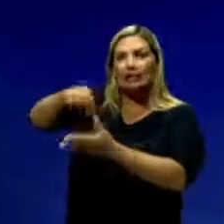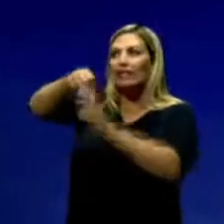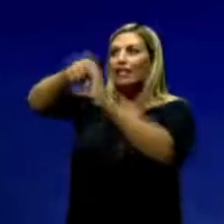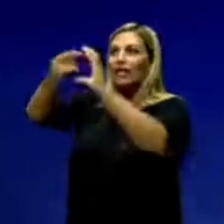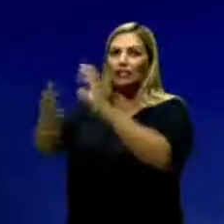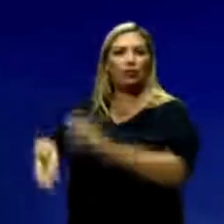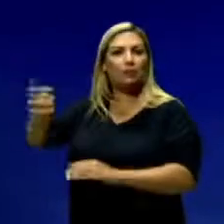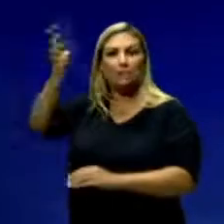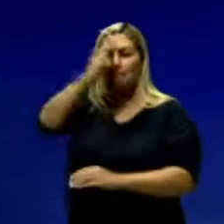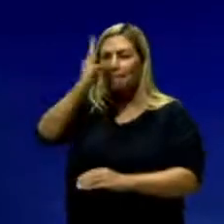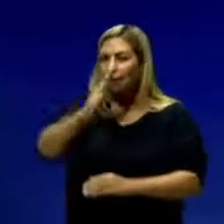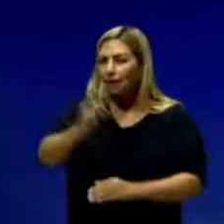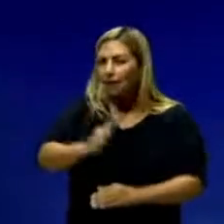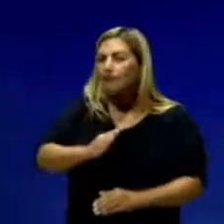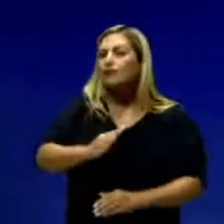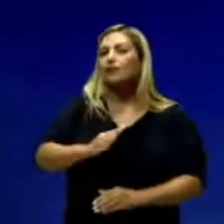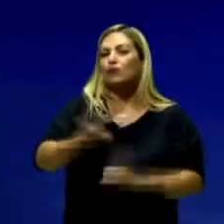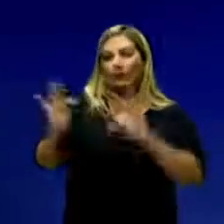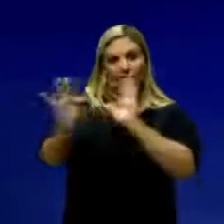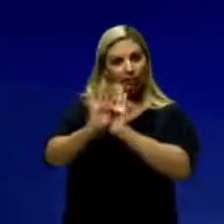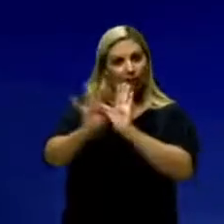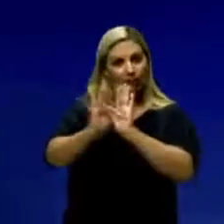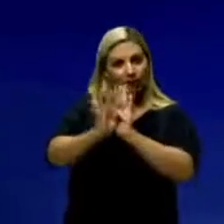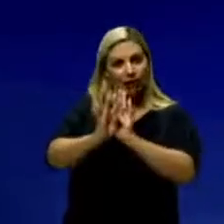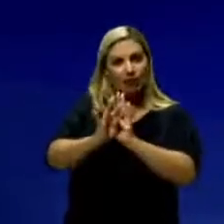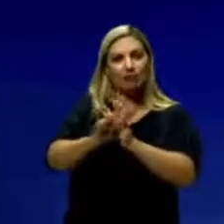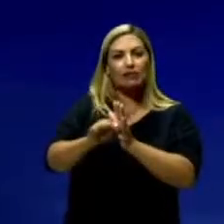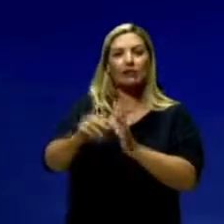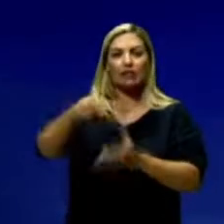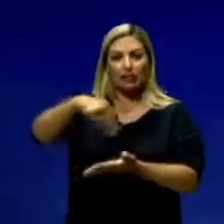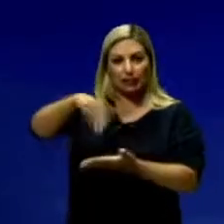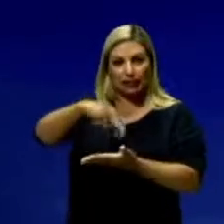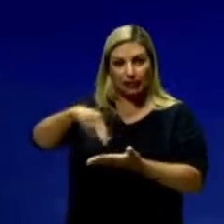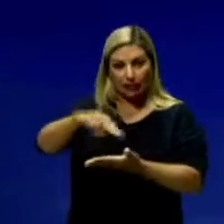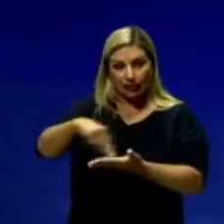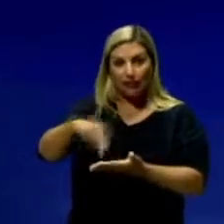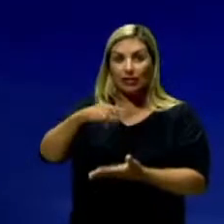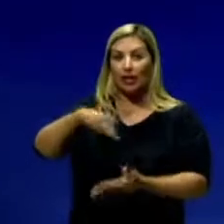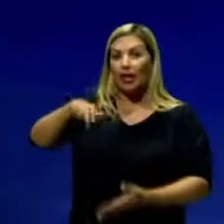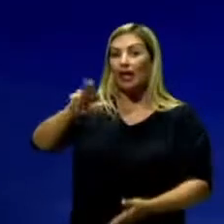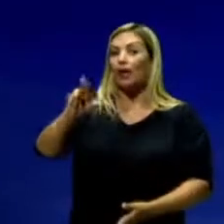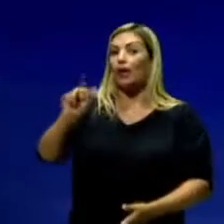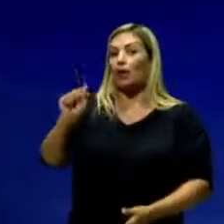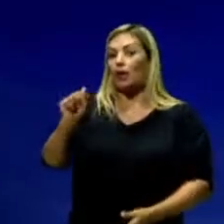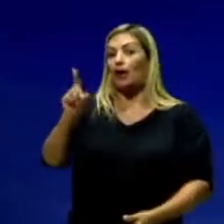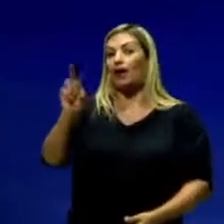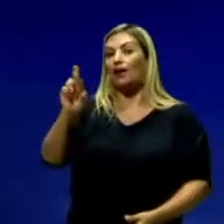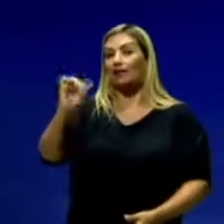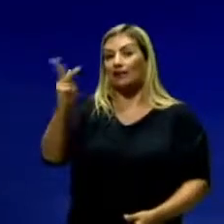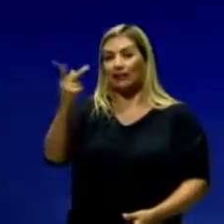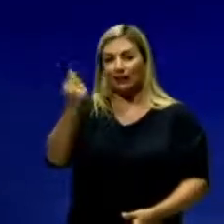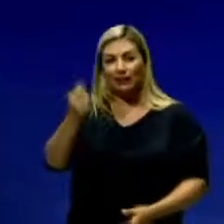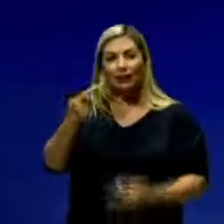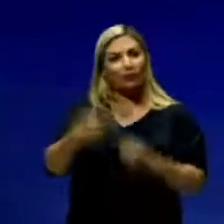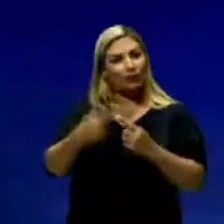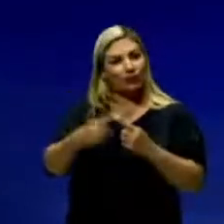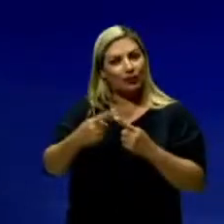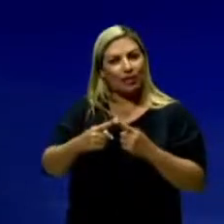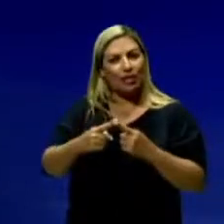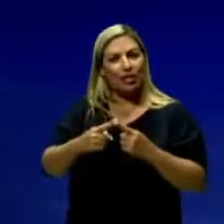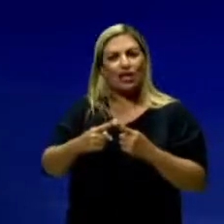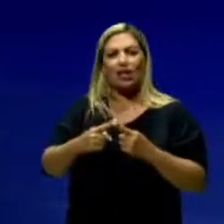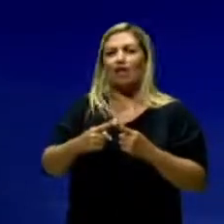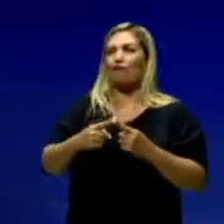Brasil, considerada pelos técnicos em dança, é a quadrilha. Por quê? Porque é uma dança de